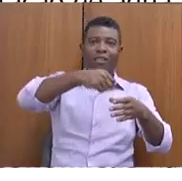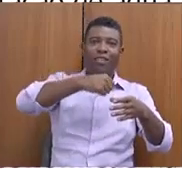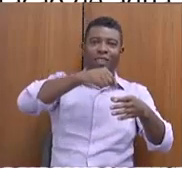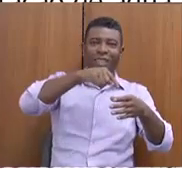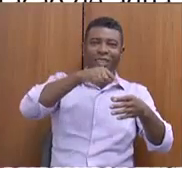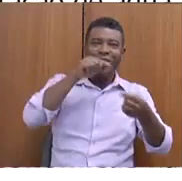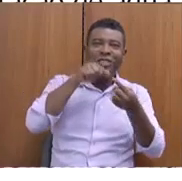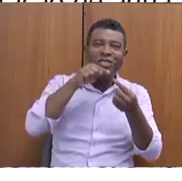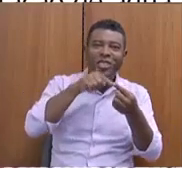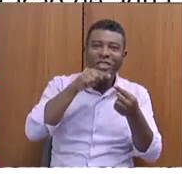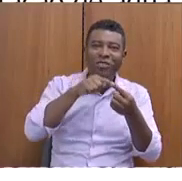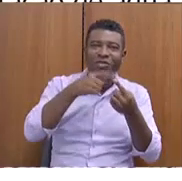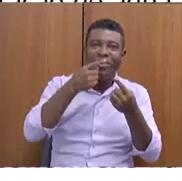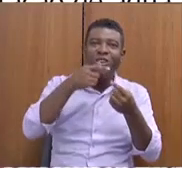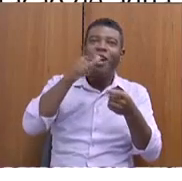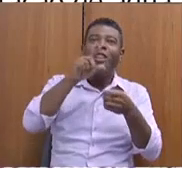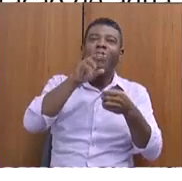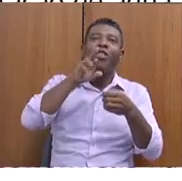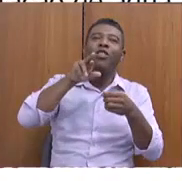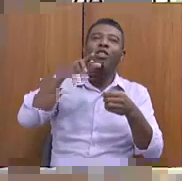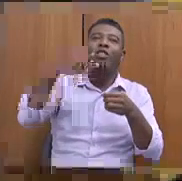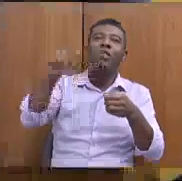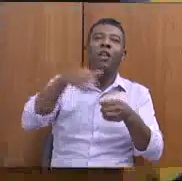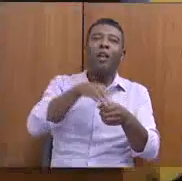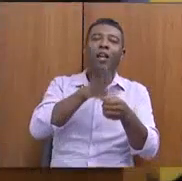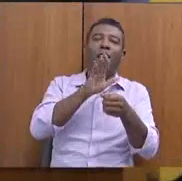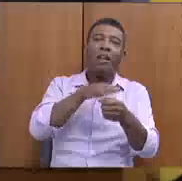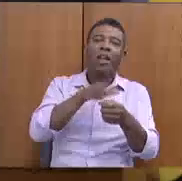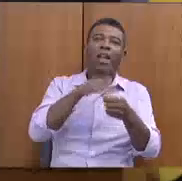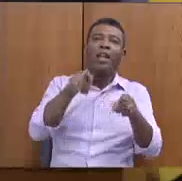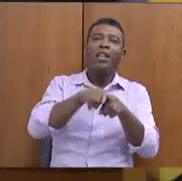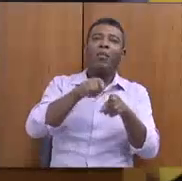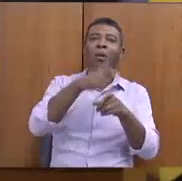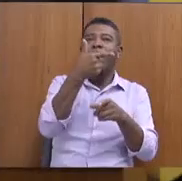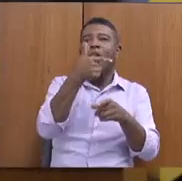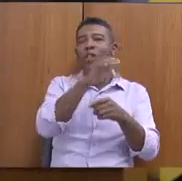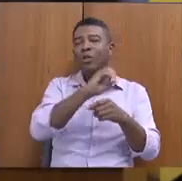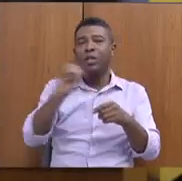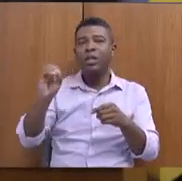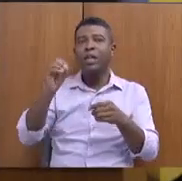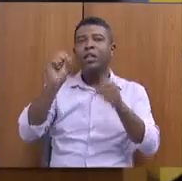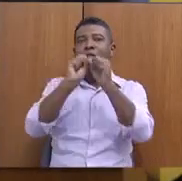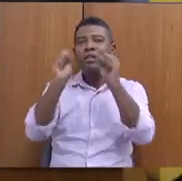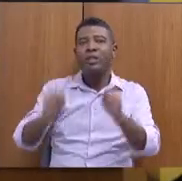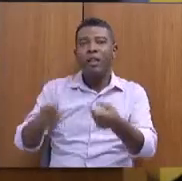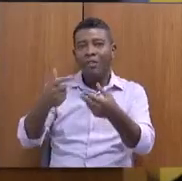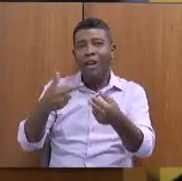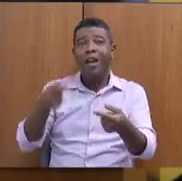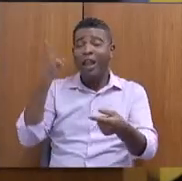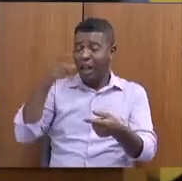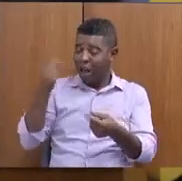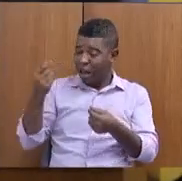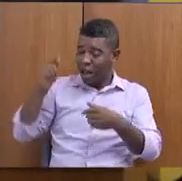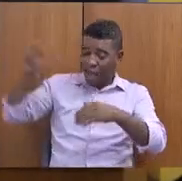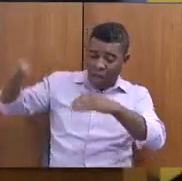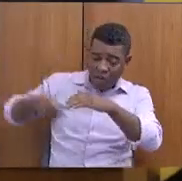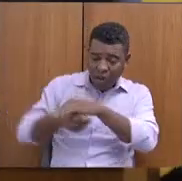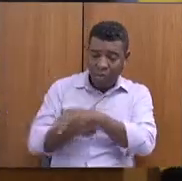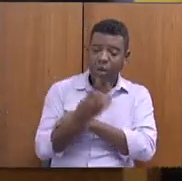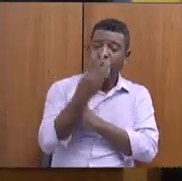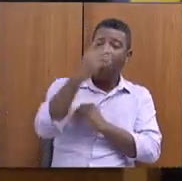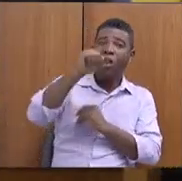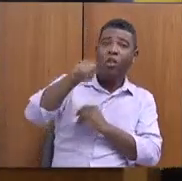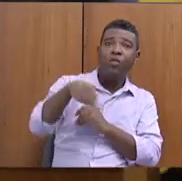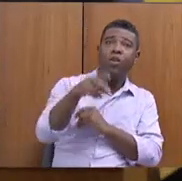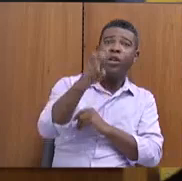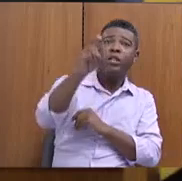sépticas econômicas, e um investimento de 4,5 milhões, em parceria com os municípios,